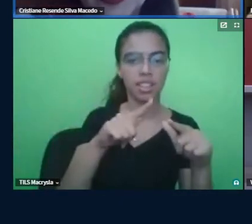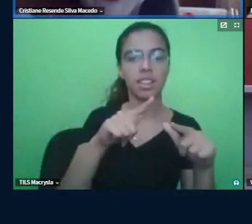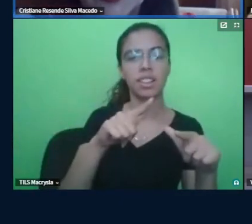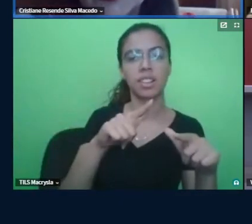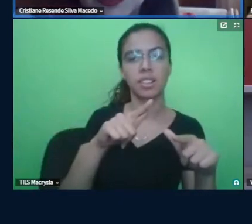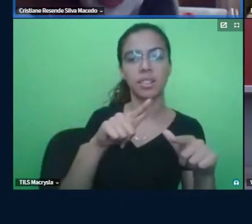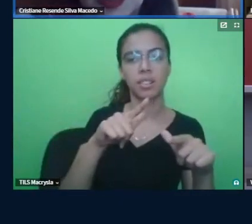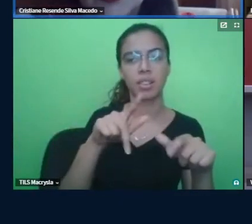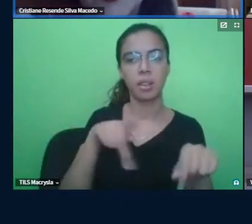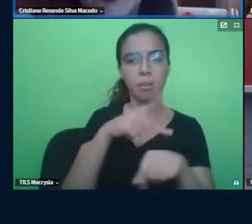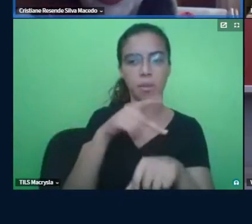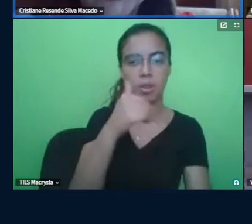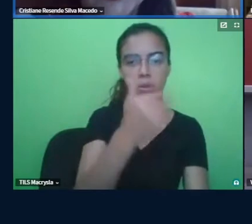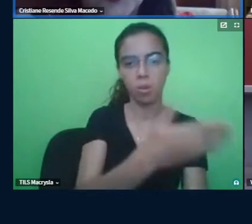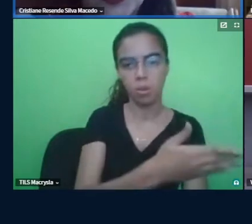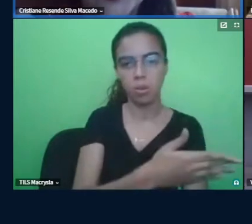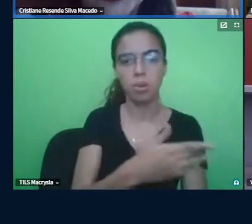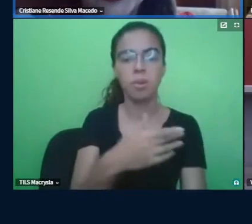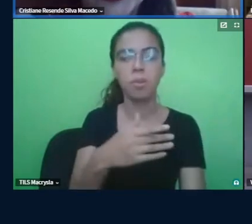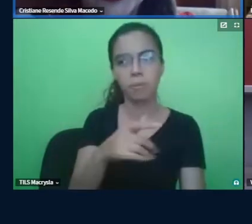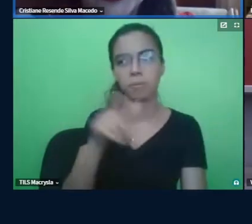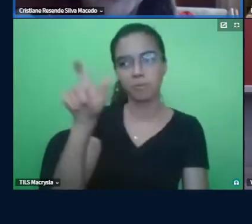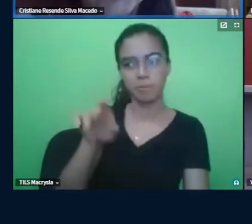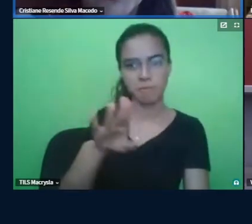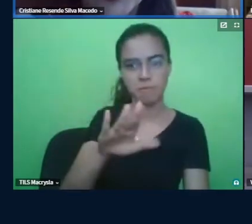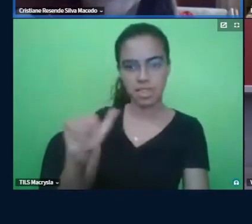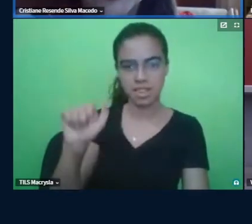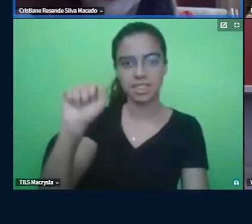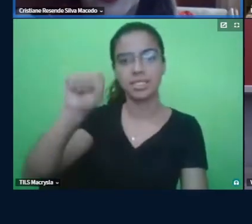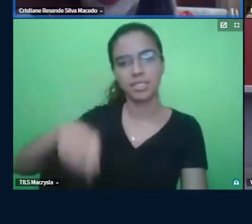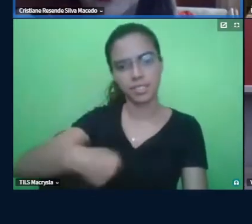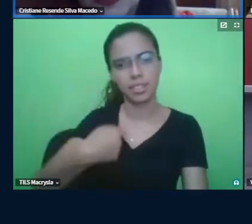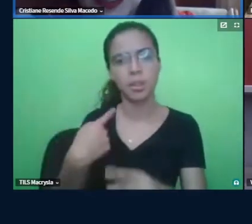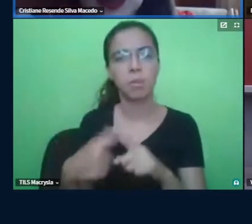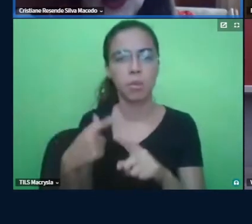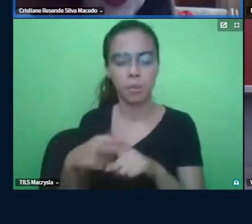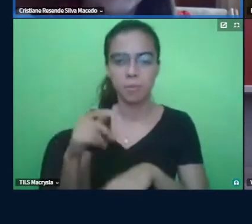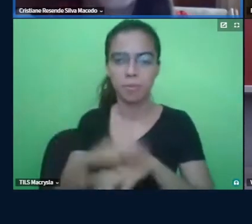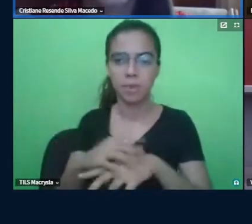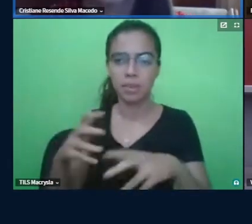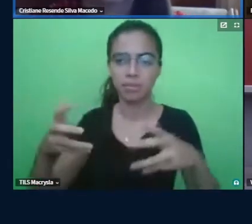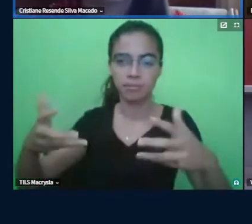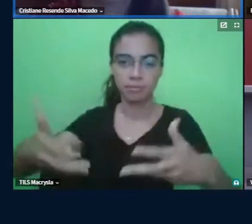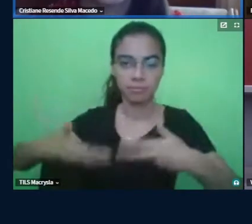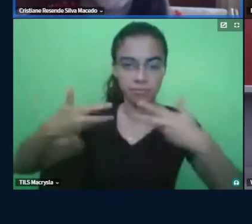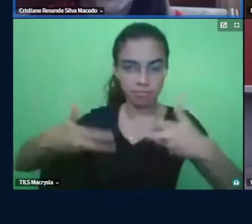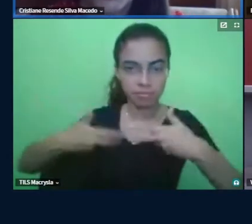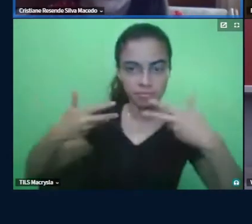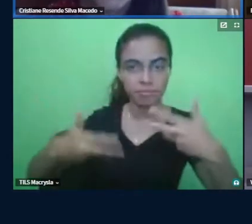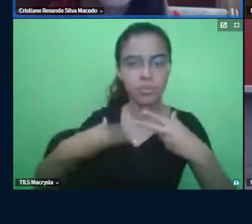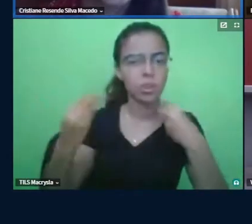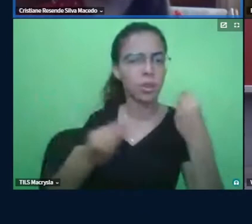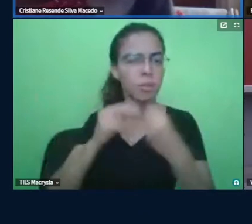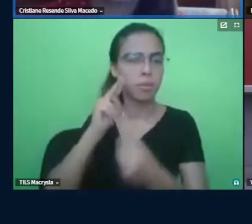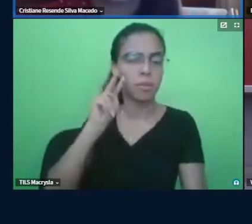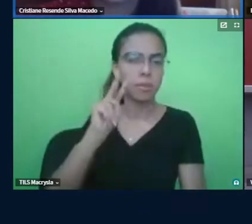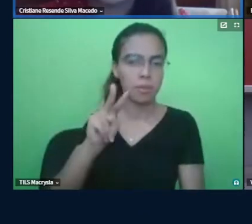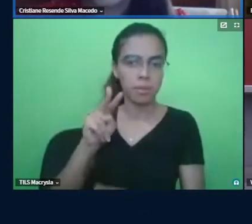para ela, sim. Até por essa, eu acho que até a questão motivacional dela, como ela vislumbra a língua,